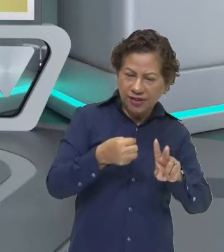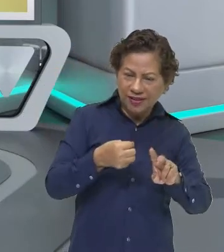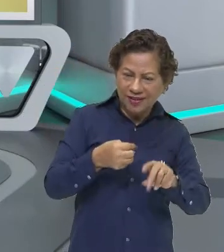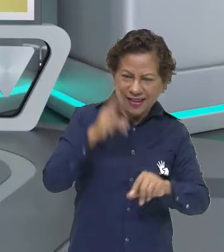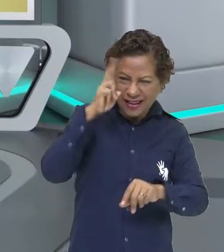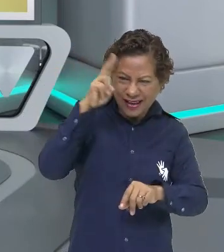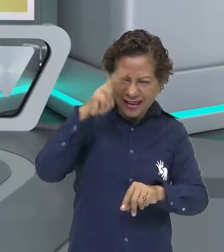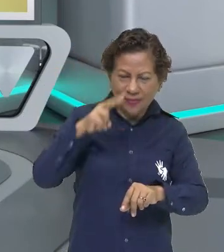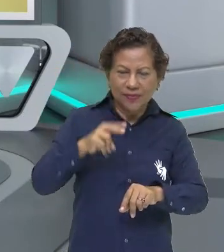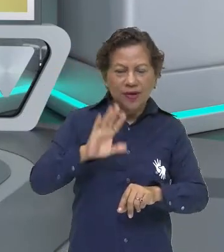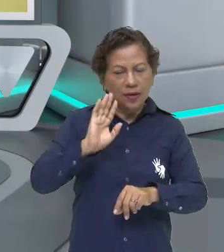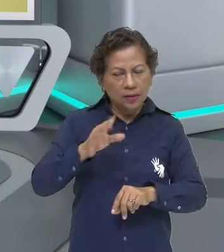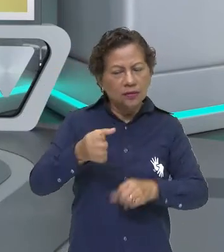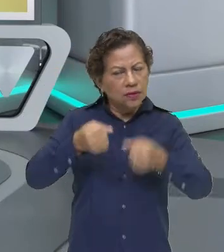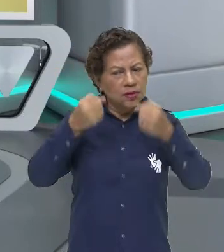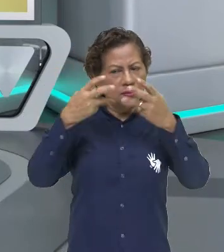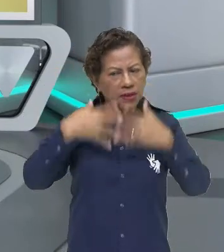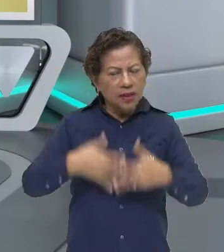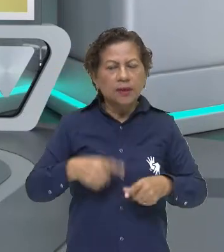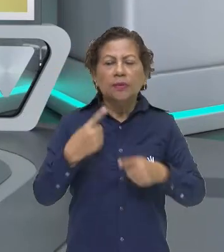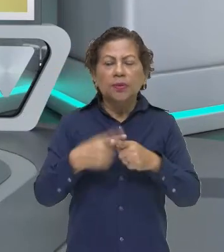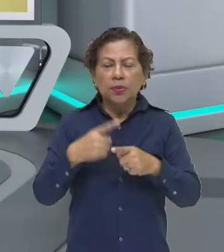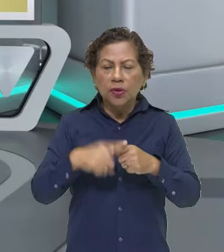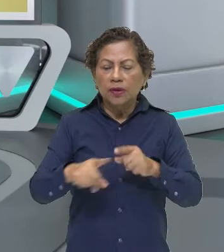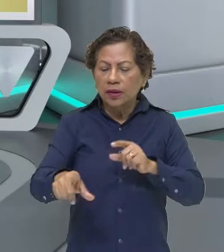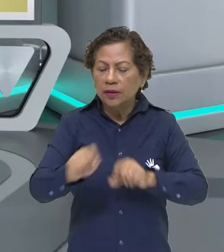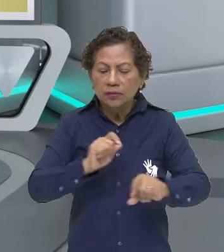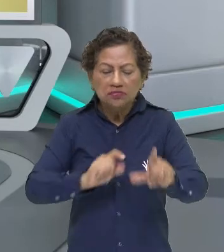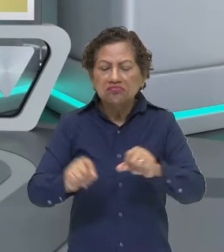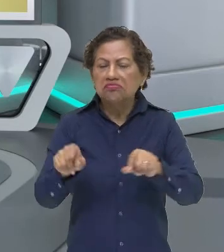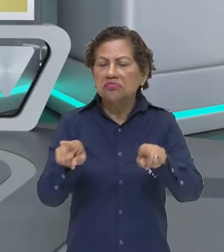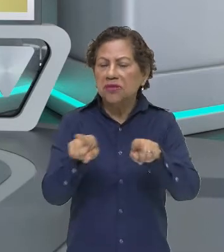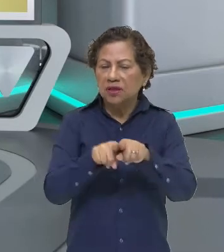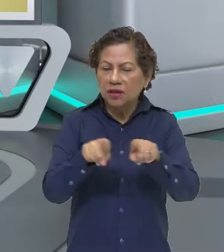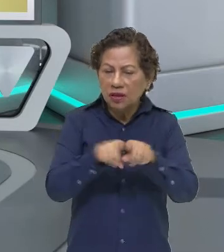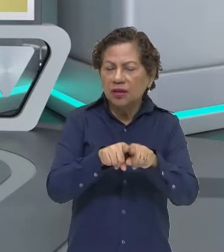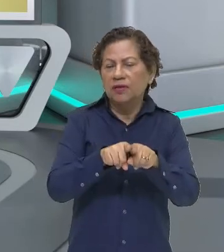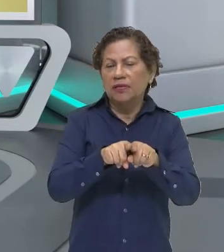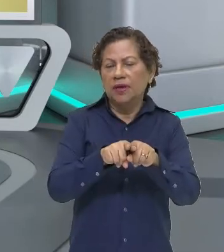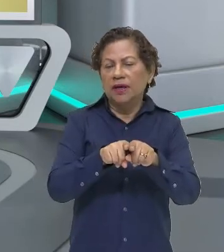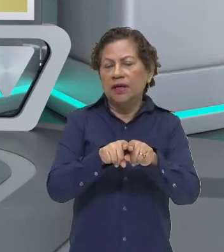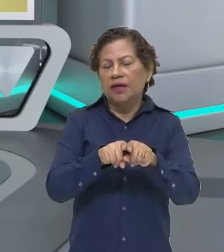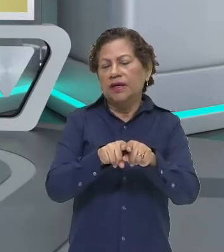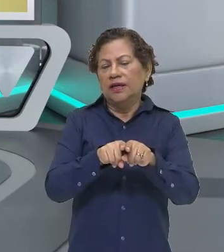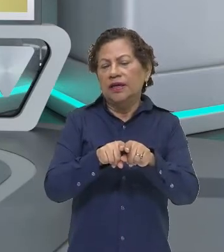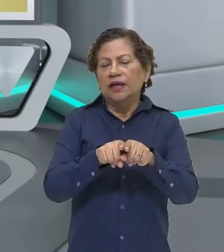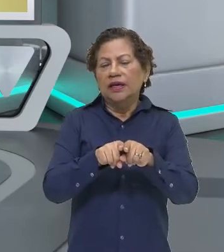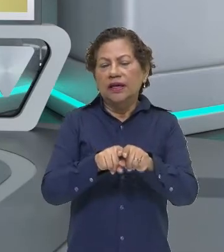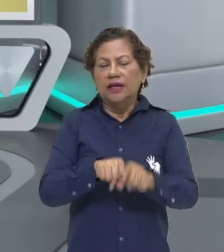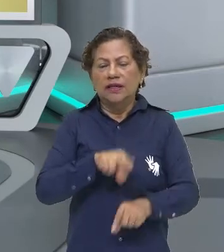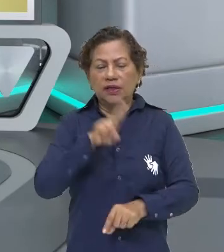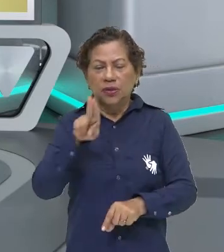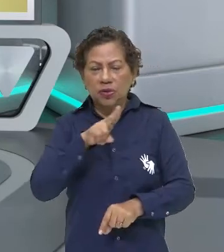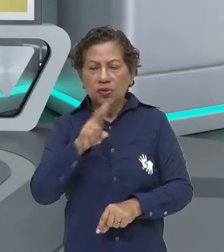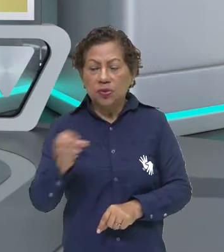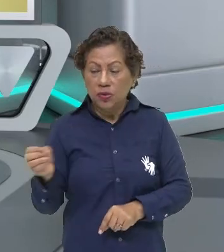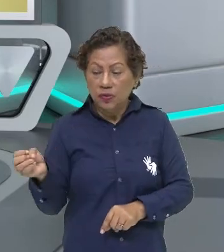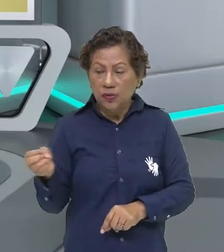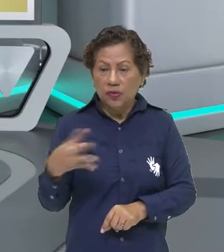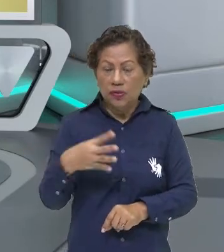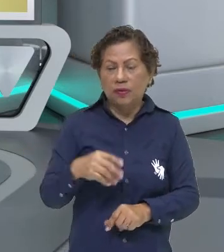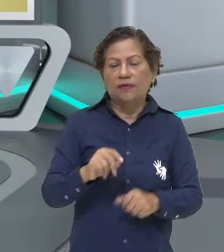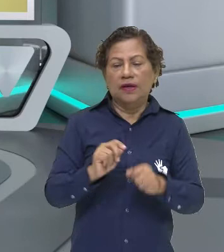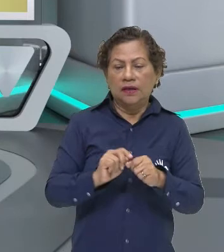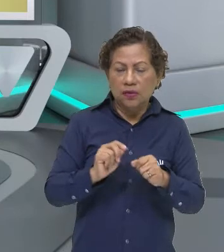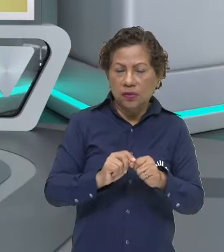utilitários, que vai ter uma função utilitária para guardar alimento, para coar algum